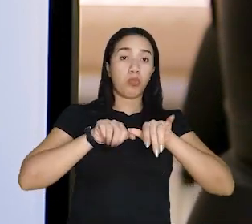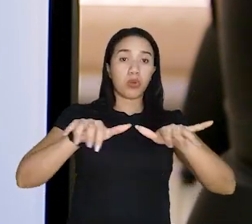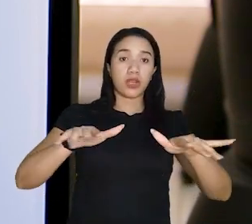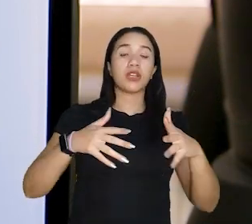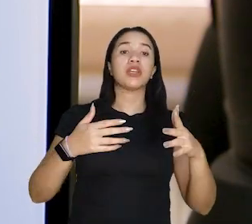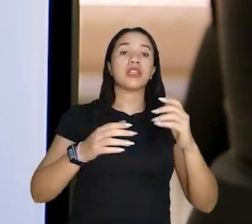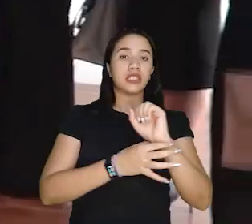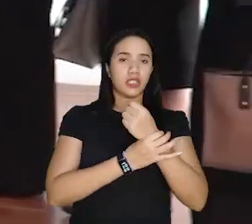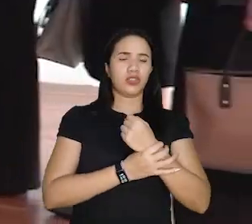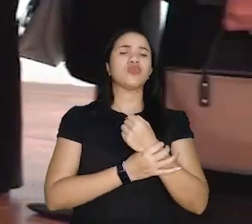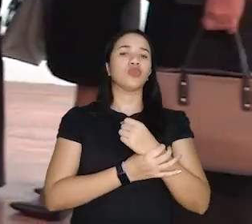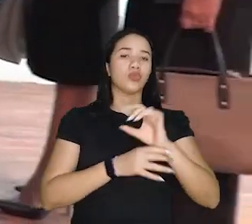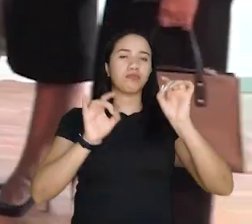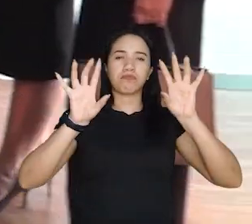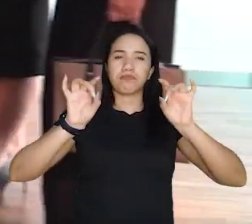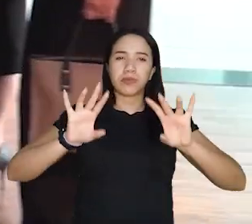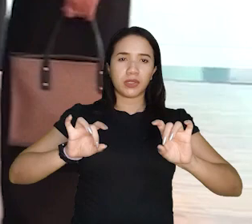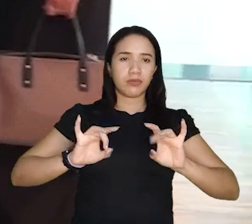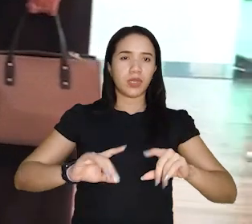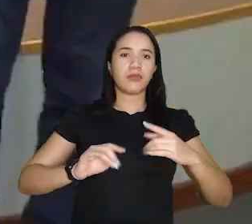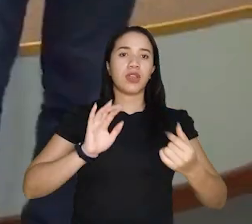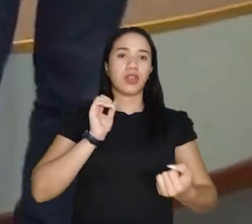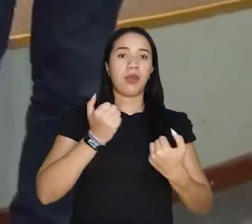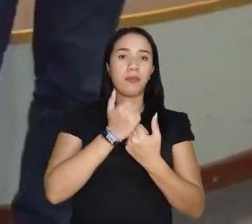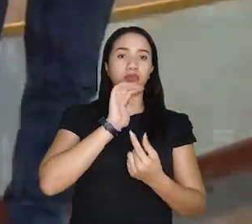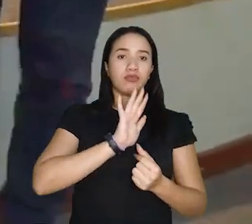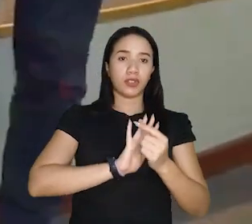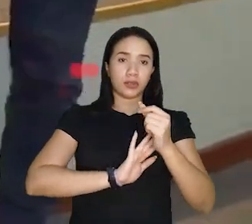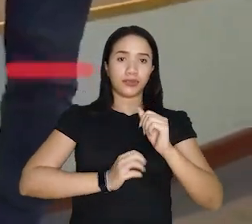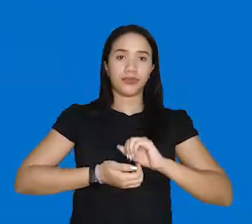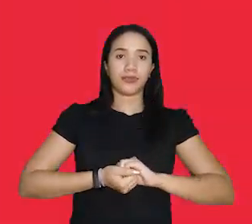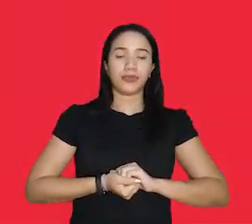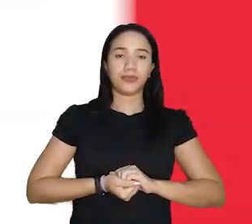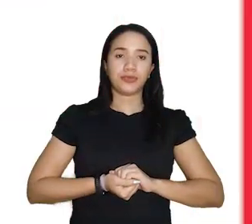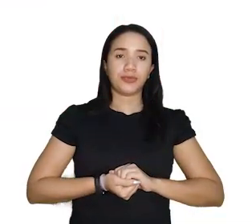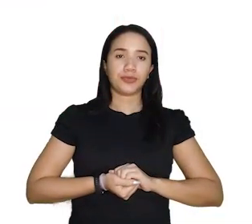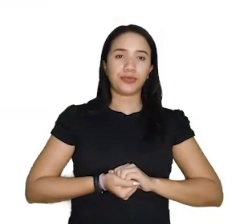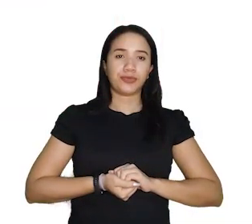Bampará foi expandida e assegura condições especiais de financiamento.